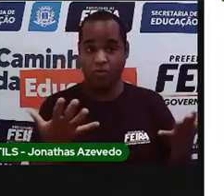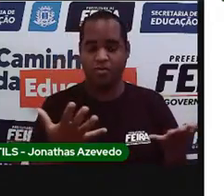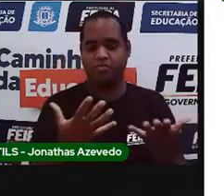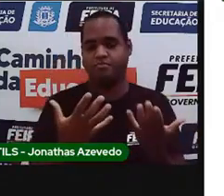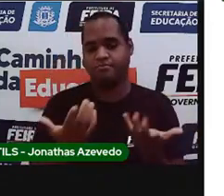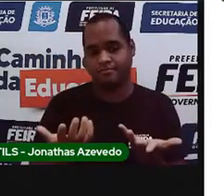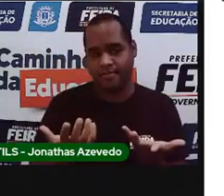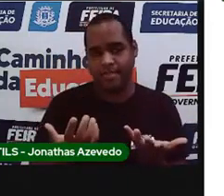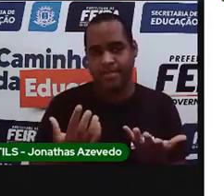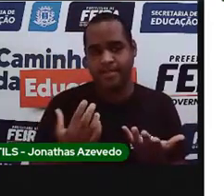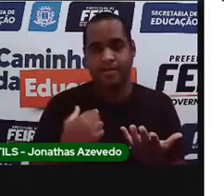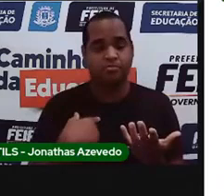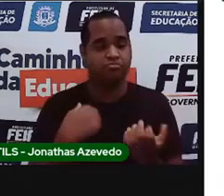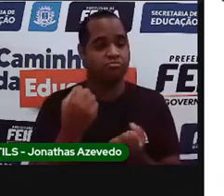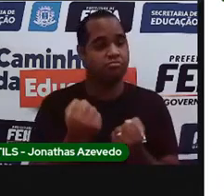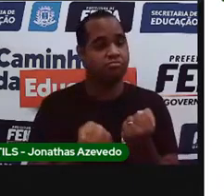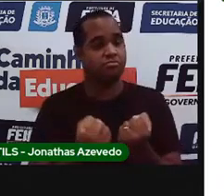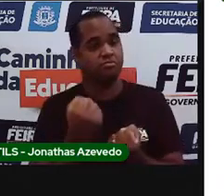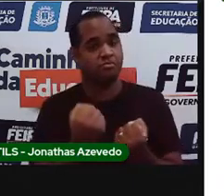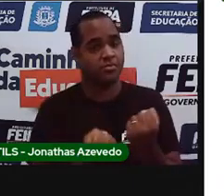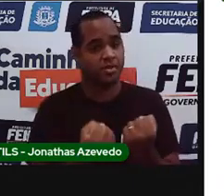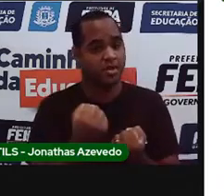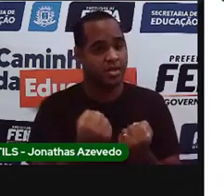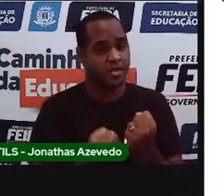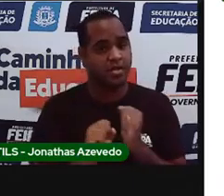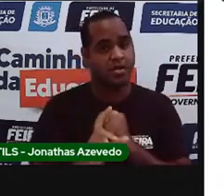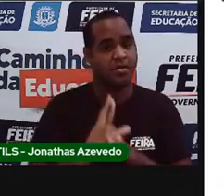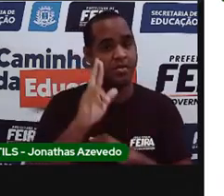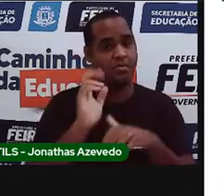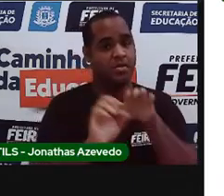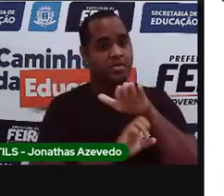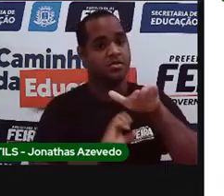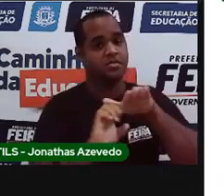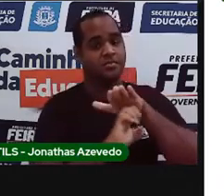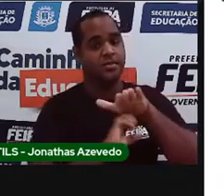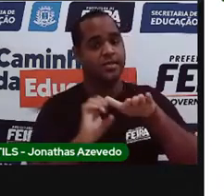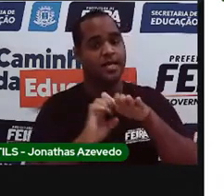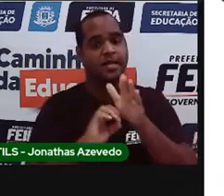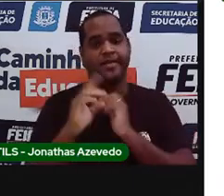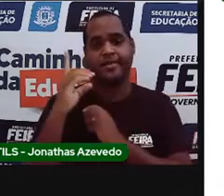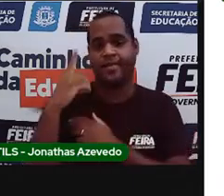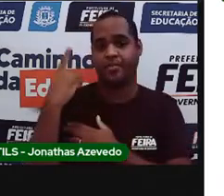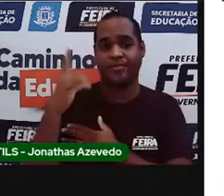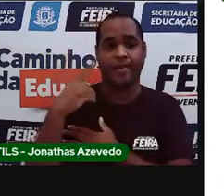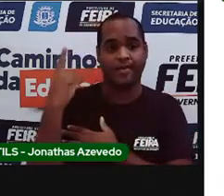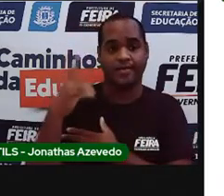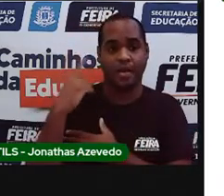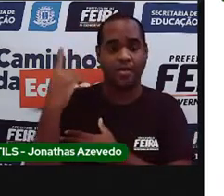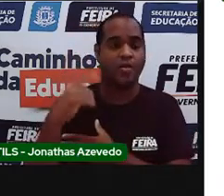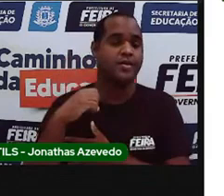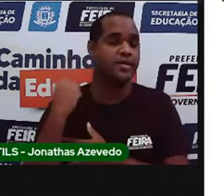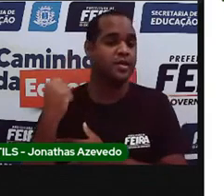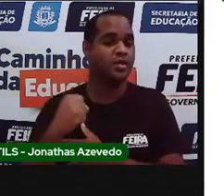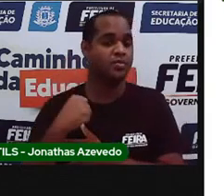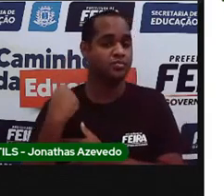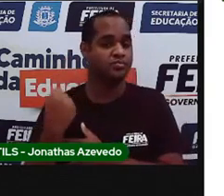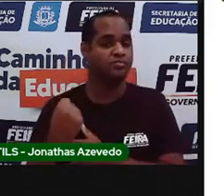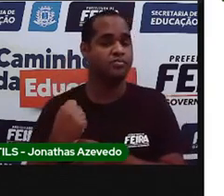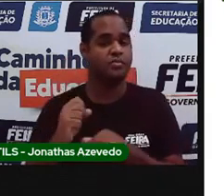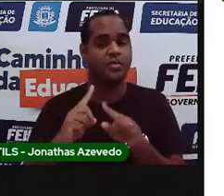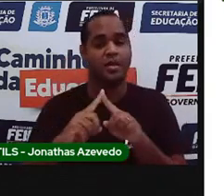dirigindo, dono de empresa, deputado, senador,